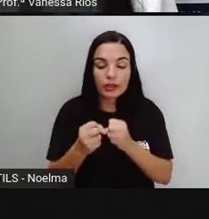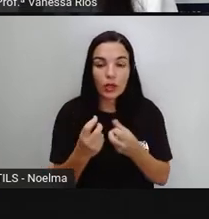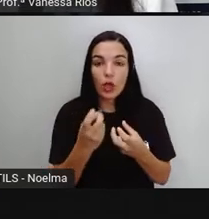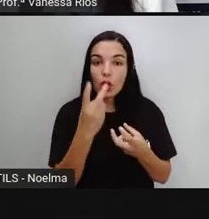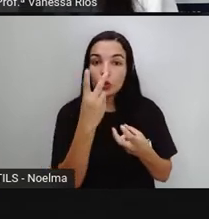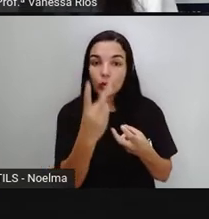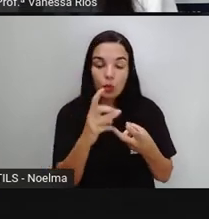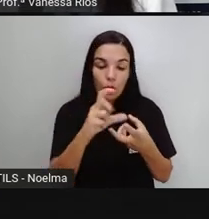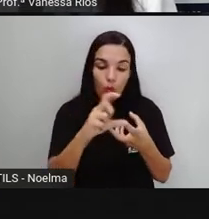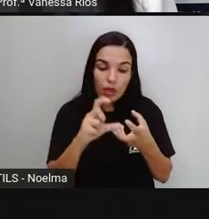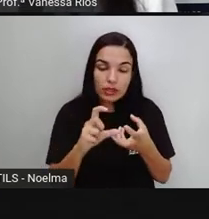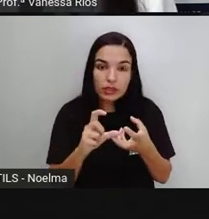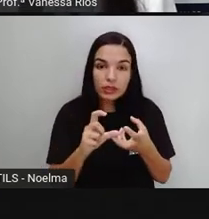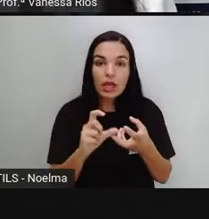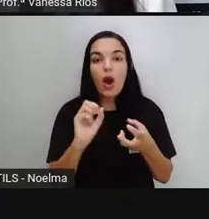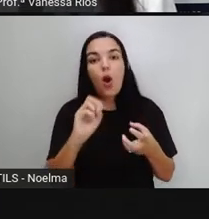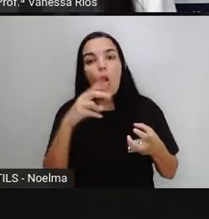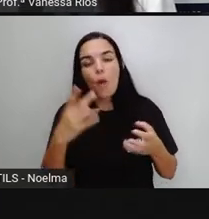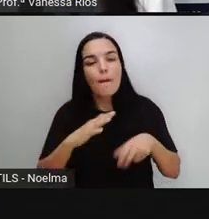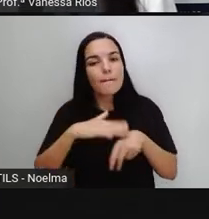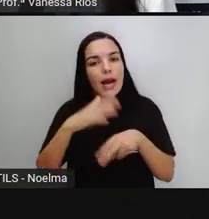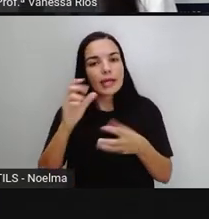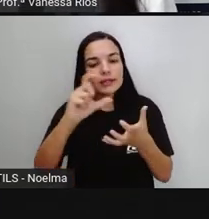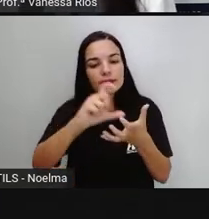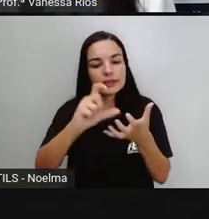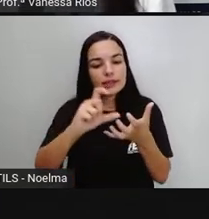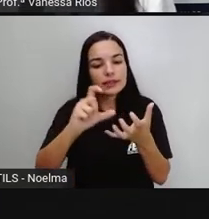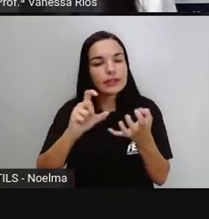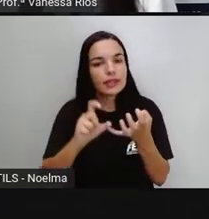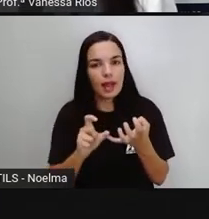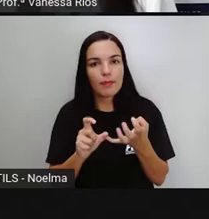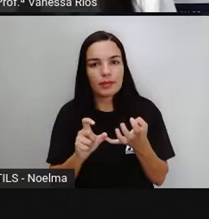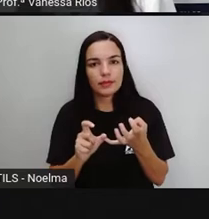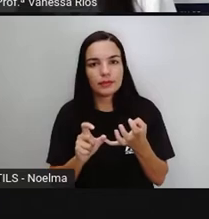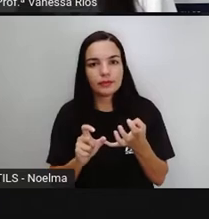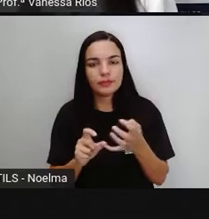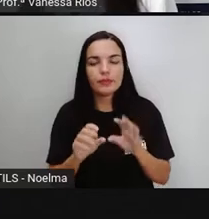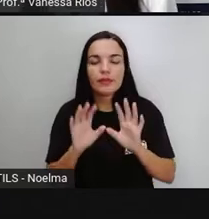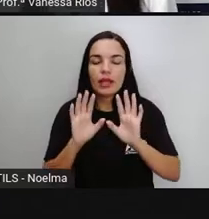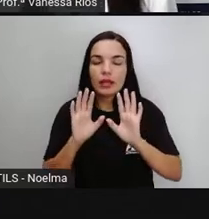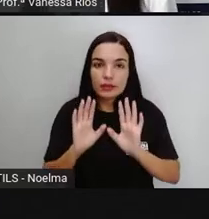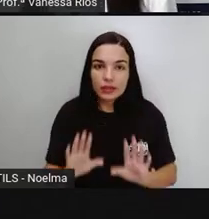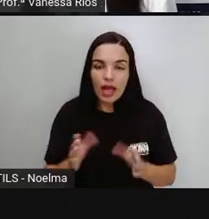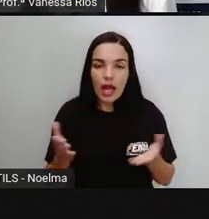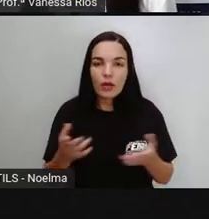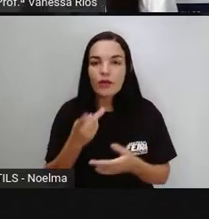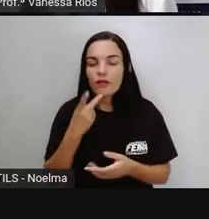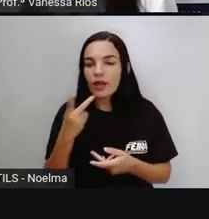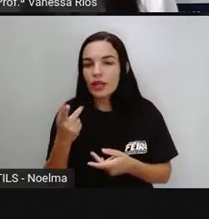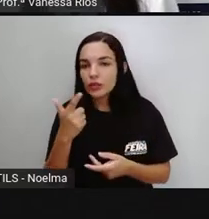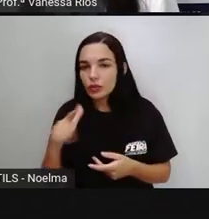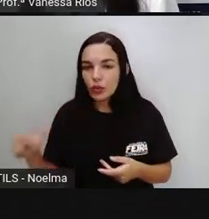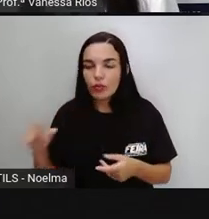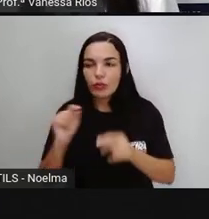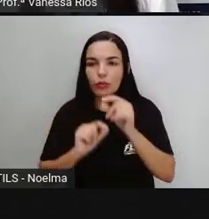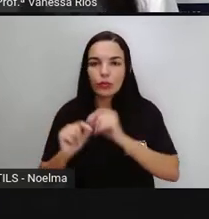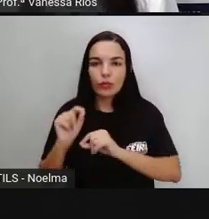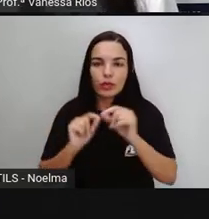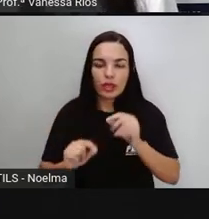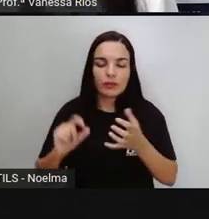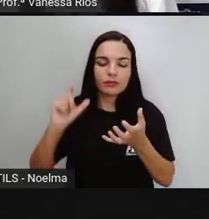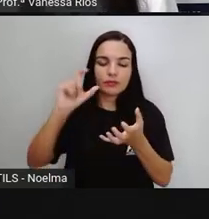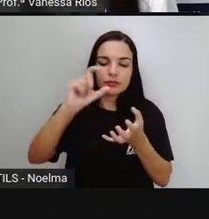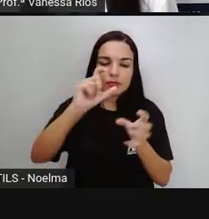sílabas. A Pro já explicou, mas aí vai repetir, não é? A classificação das sílabas tônicas em